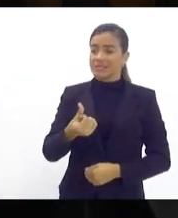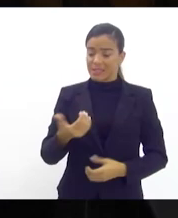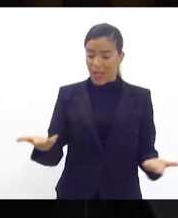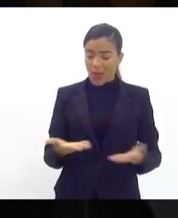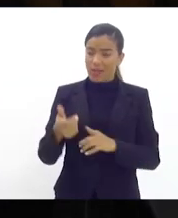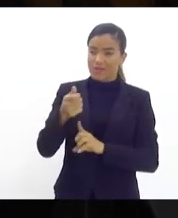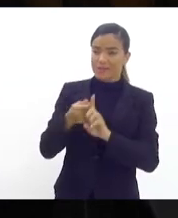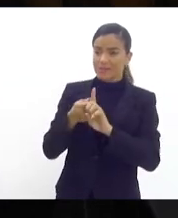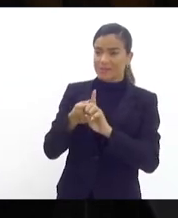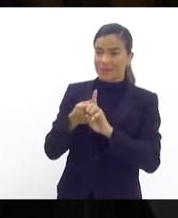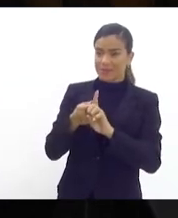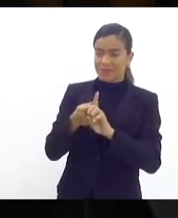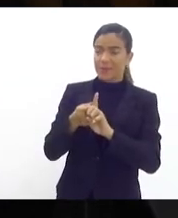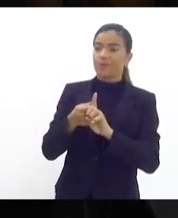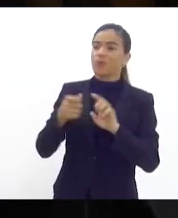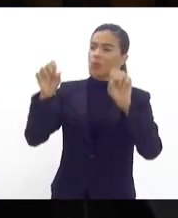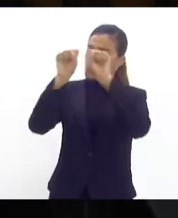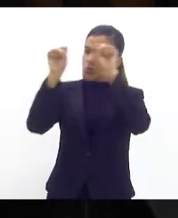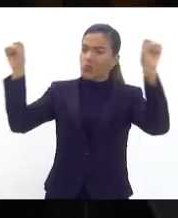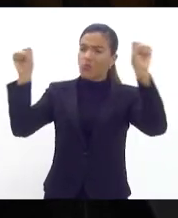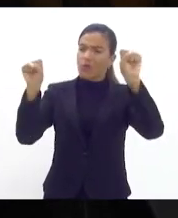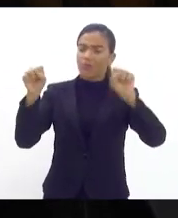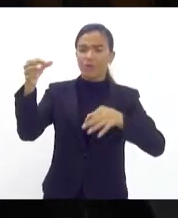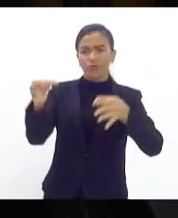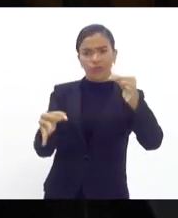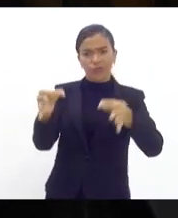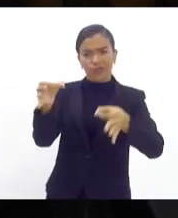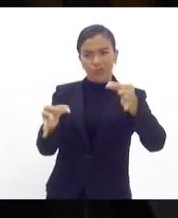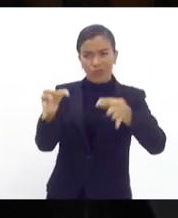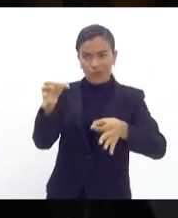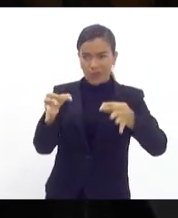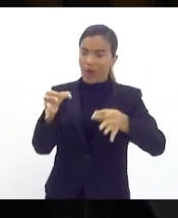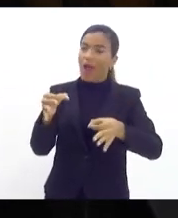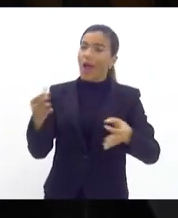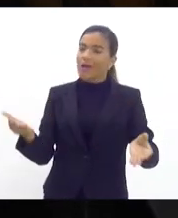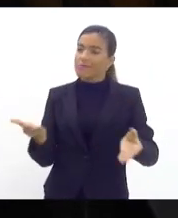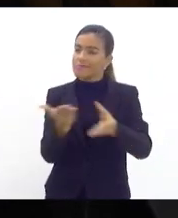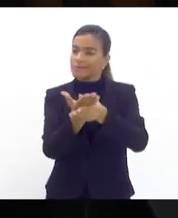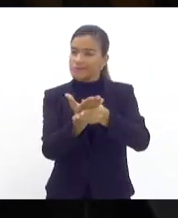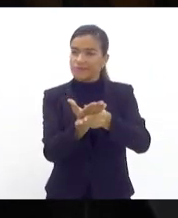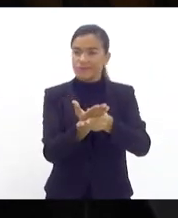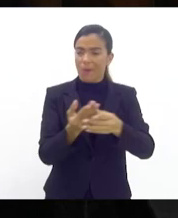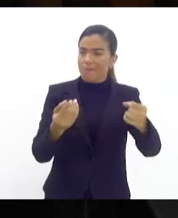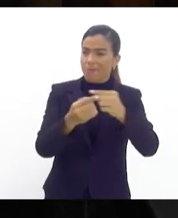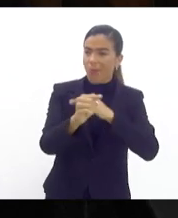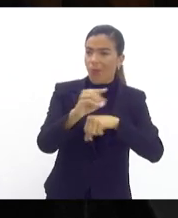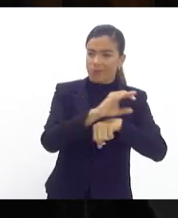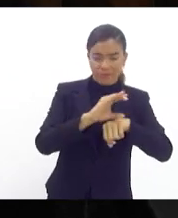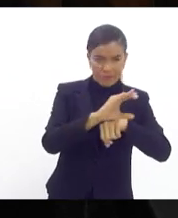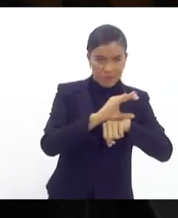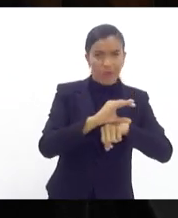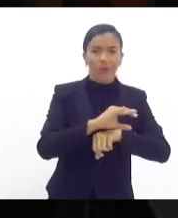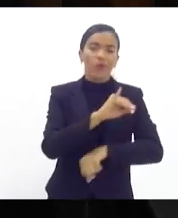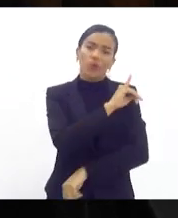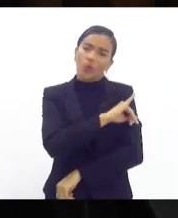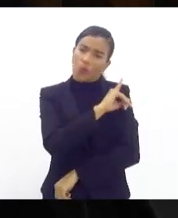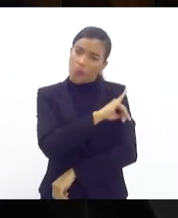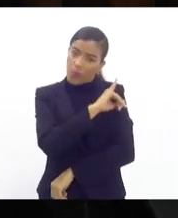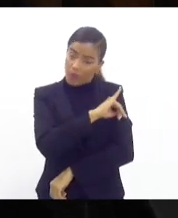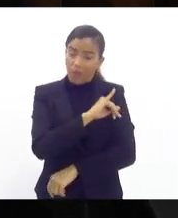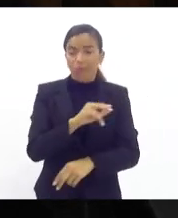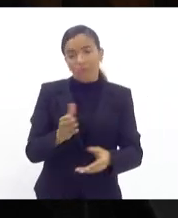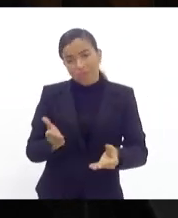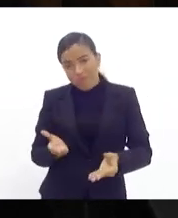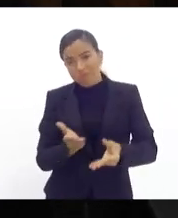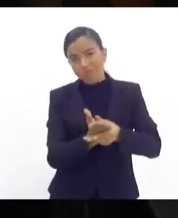o Supremo ia julgar a ação direta de inconstitucionalidade que o Rio de Janeiro entrou através